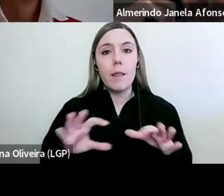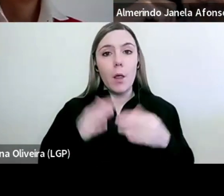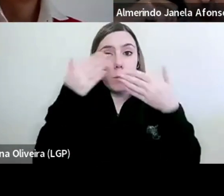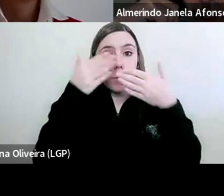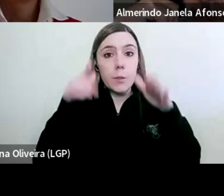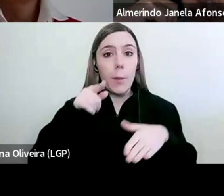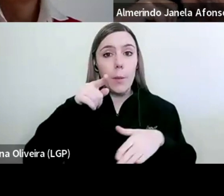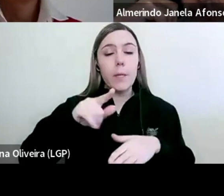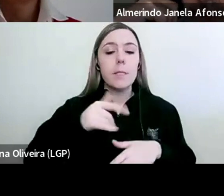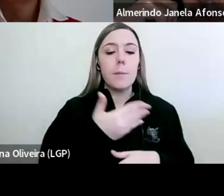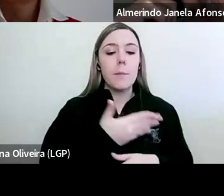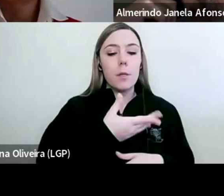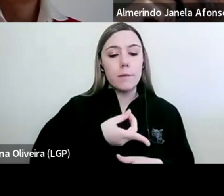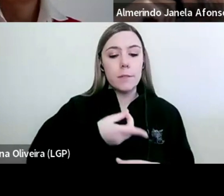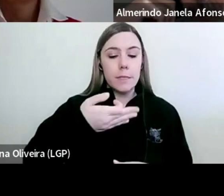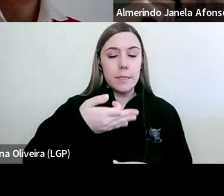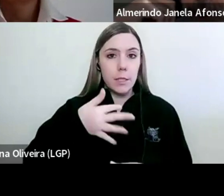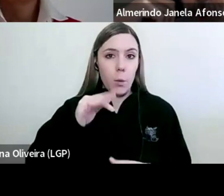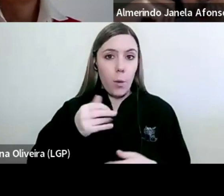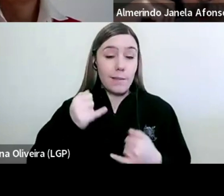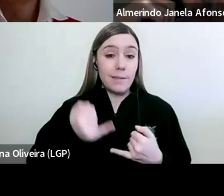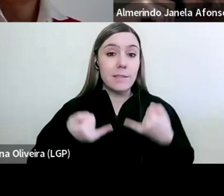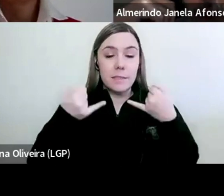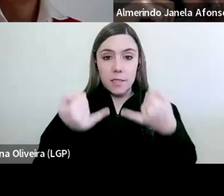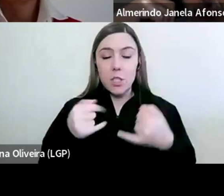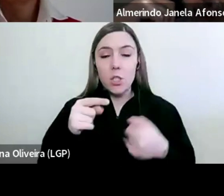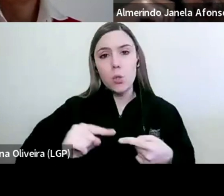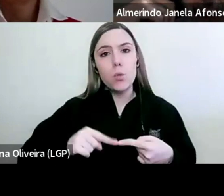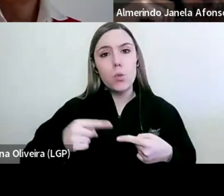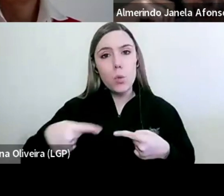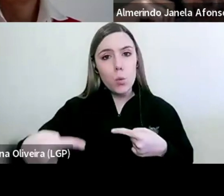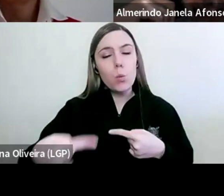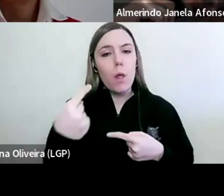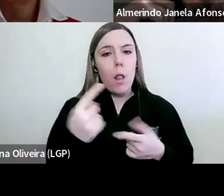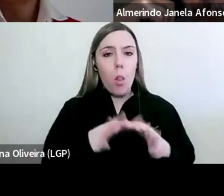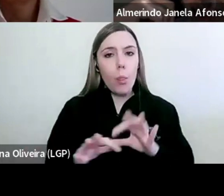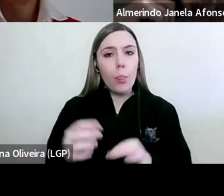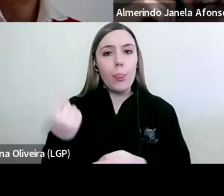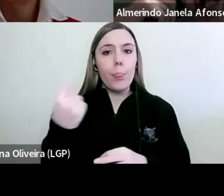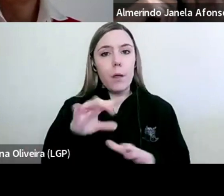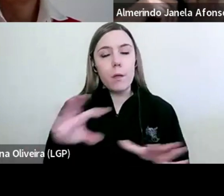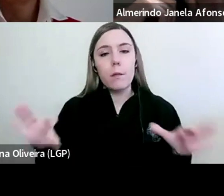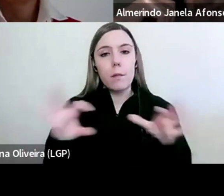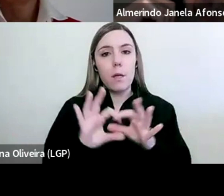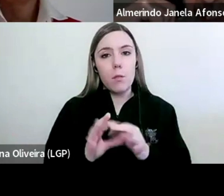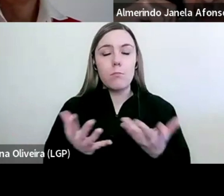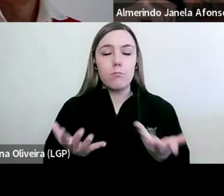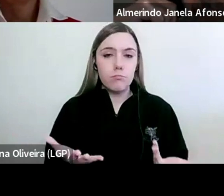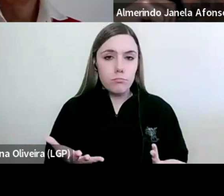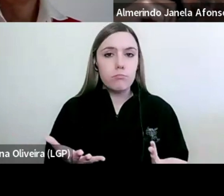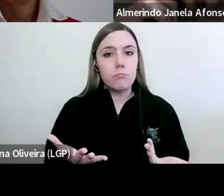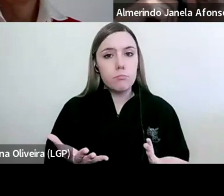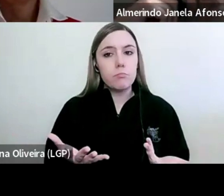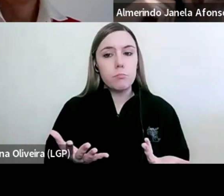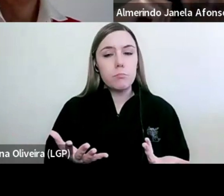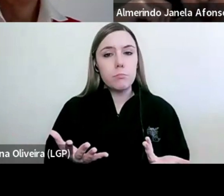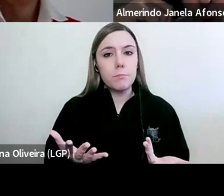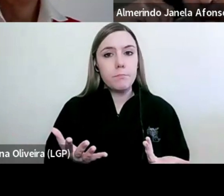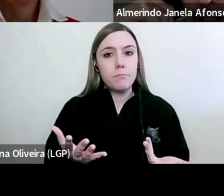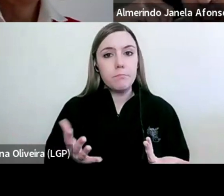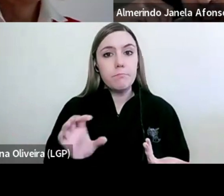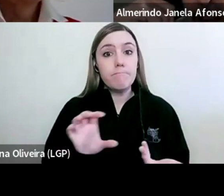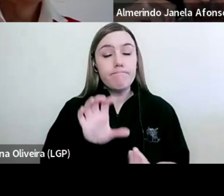pós-74, foi uma das consequências lógicas da natureza altamente seletiva e